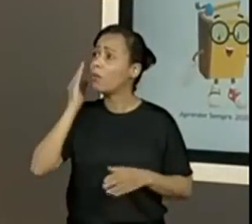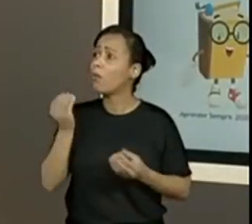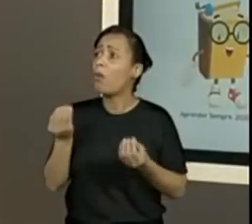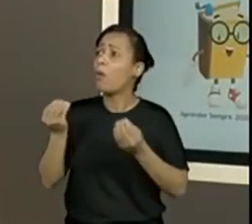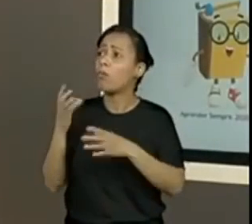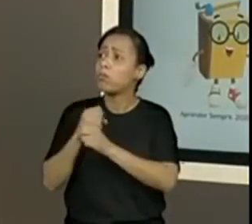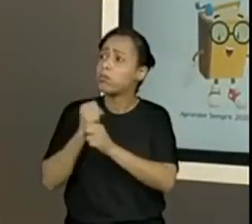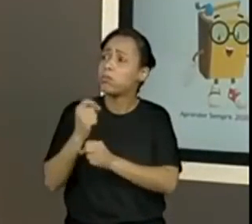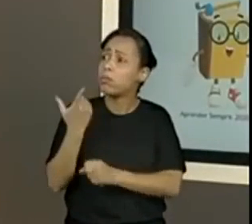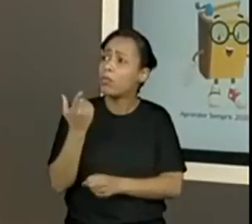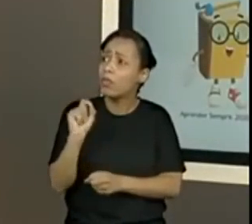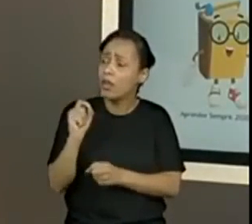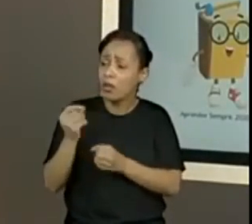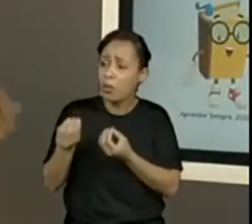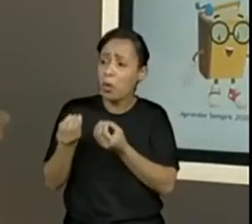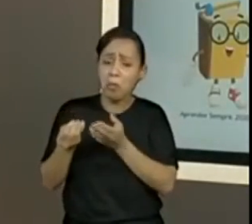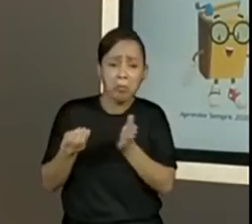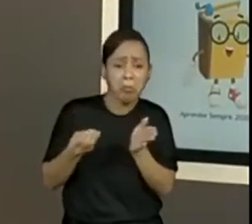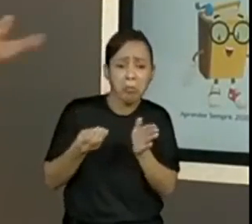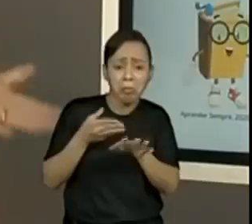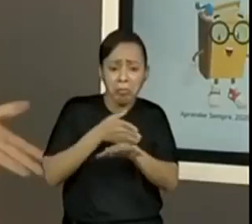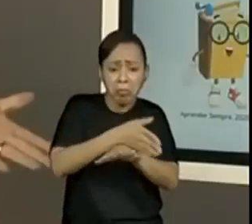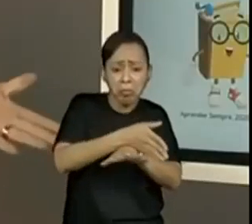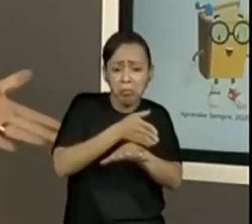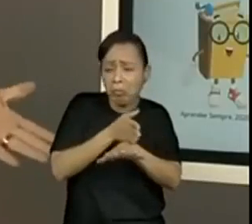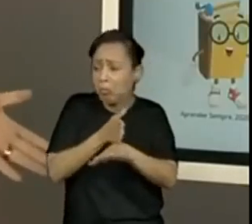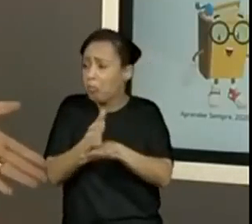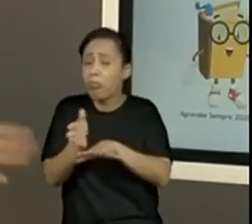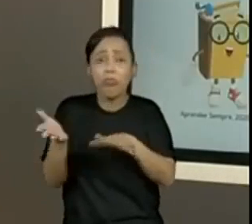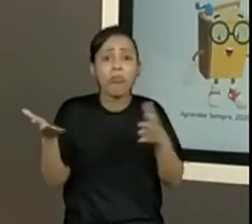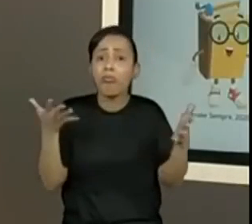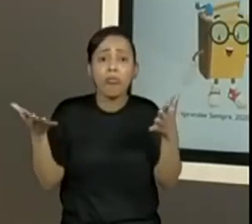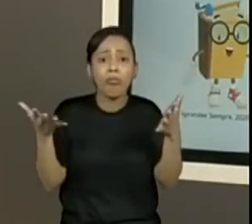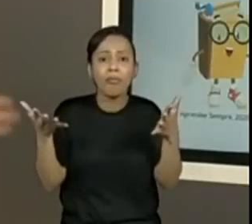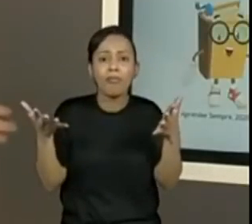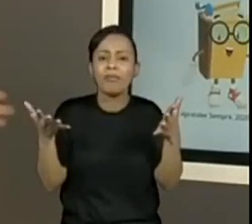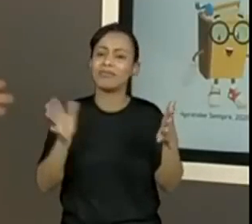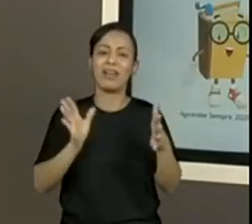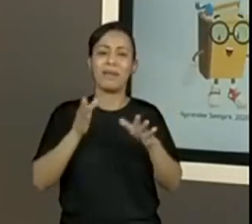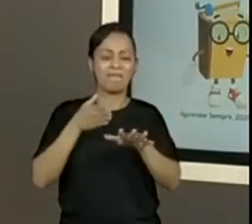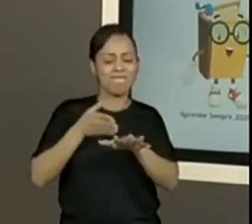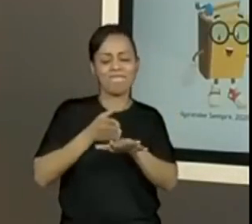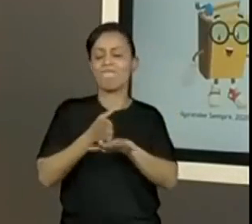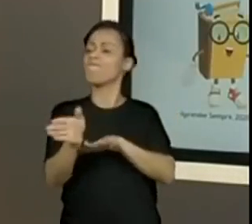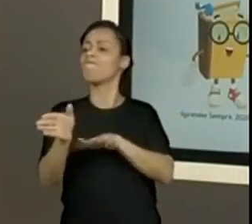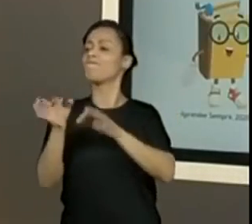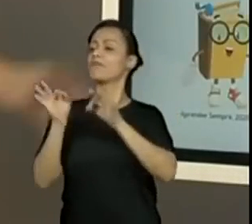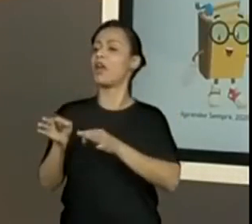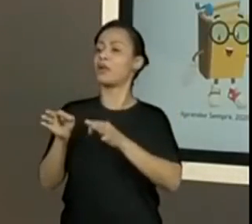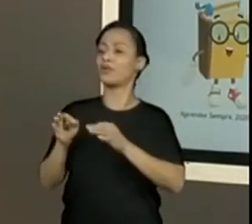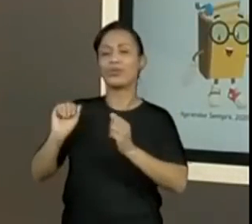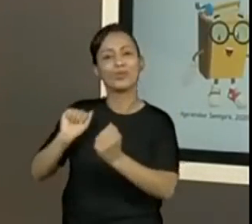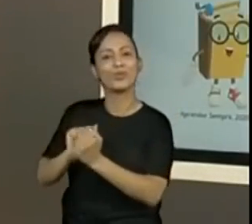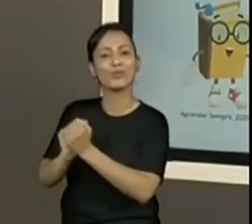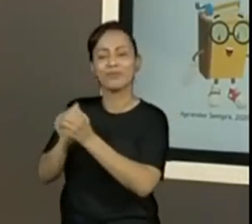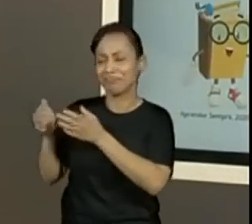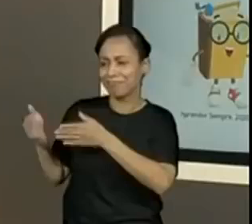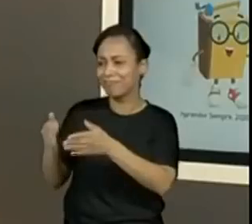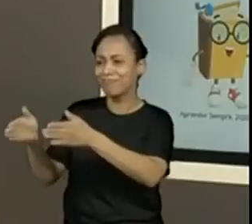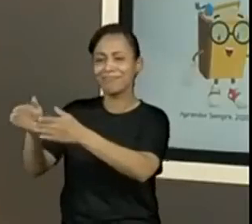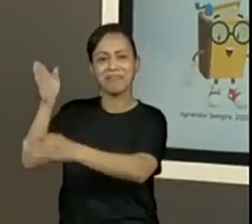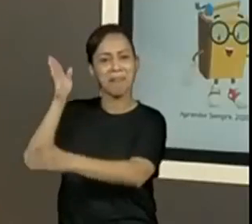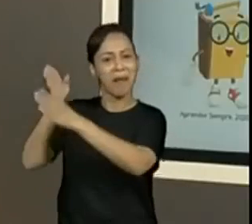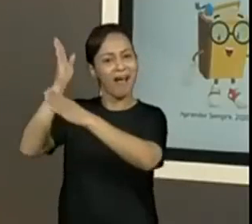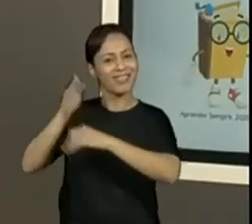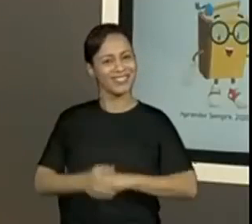a gente consegue se dedicar a toda essa sequência e torna-se mais gostoso para a gente não se sentir perdido. Bom, agora a gente vai